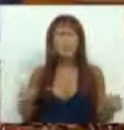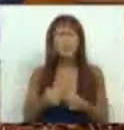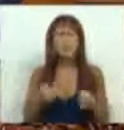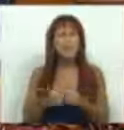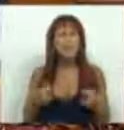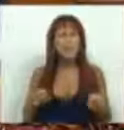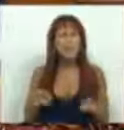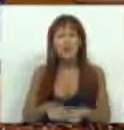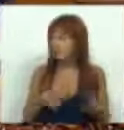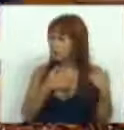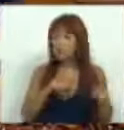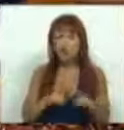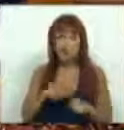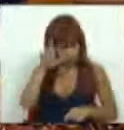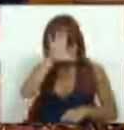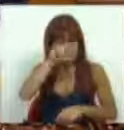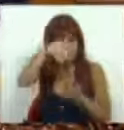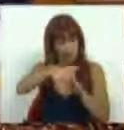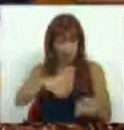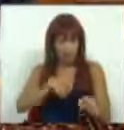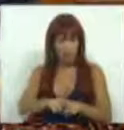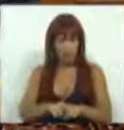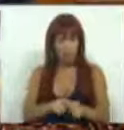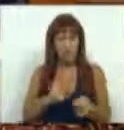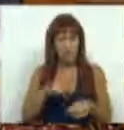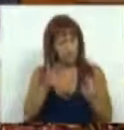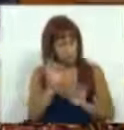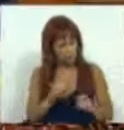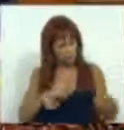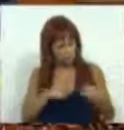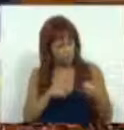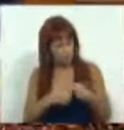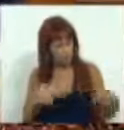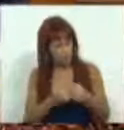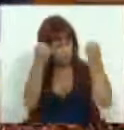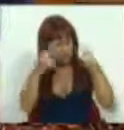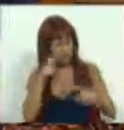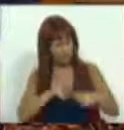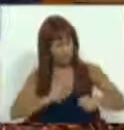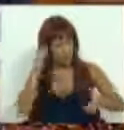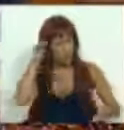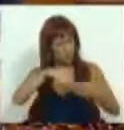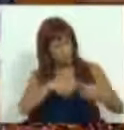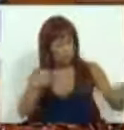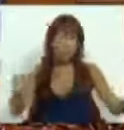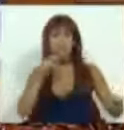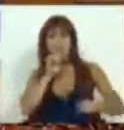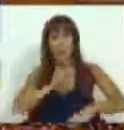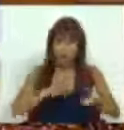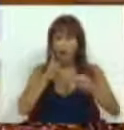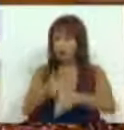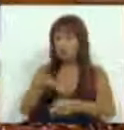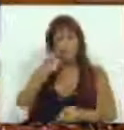é o desafio, esta é a responsabilidade de quem governa, que é perante o problema e os desafios do futuro, encontrar soluções que possam